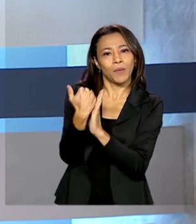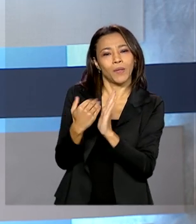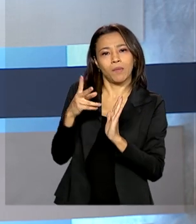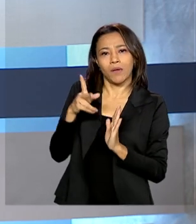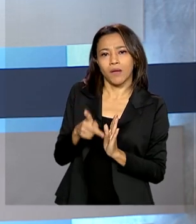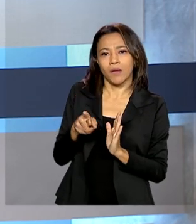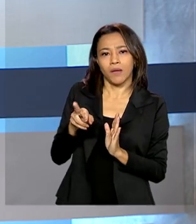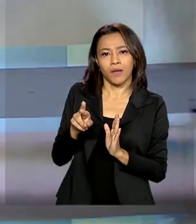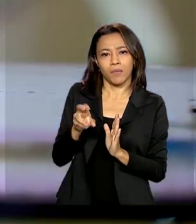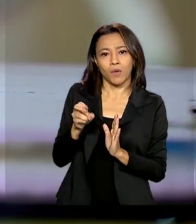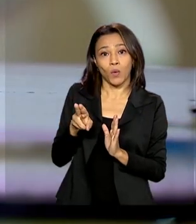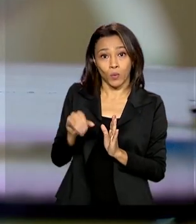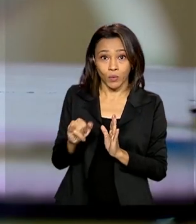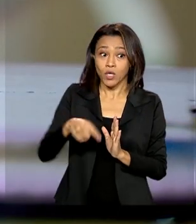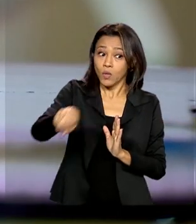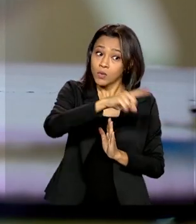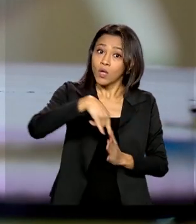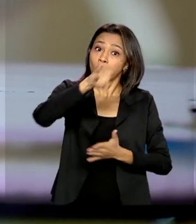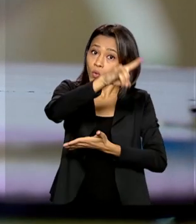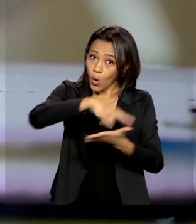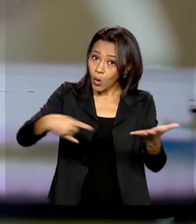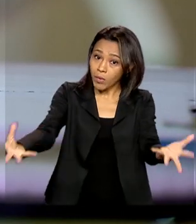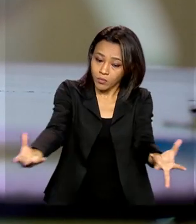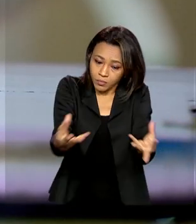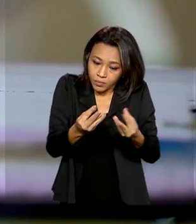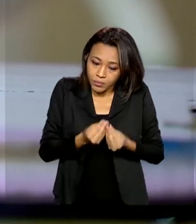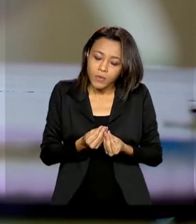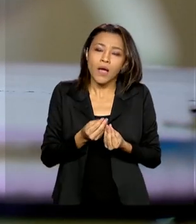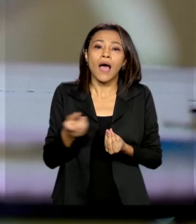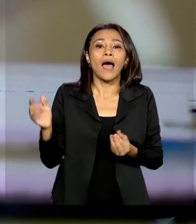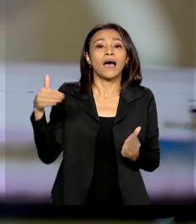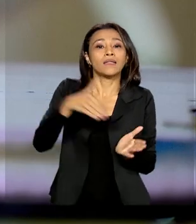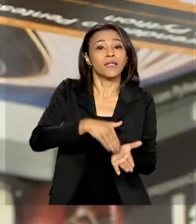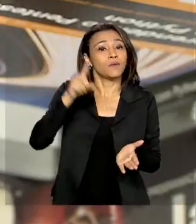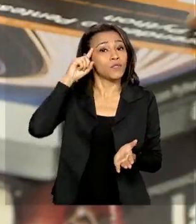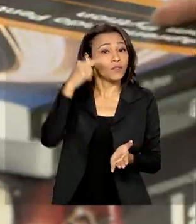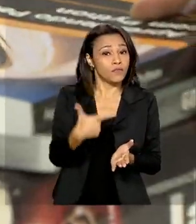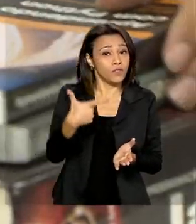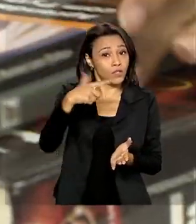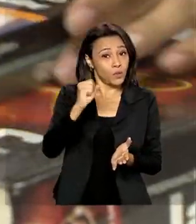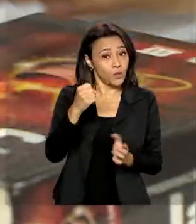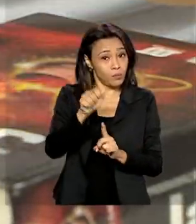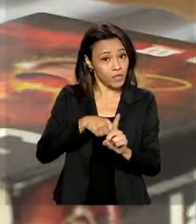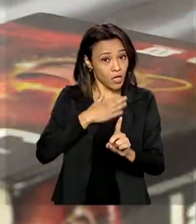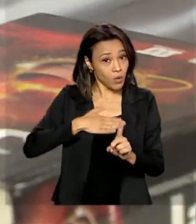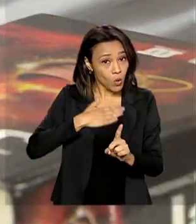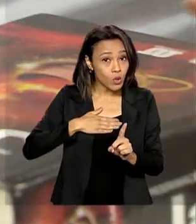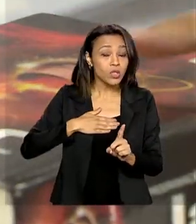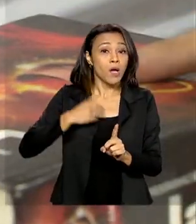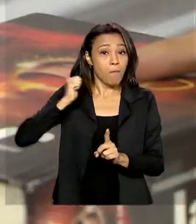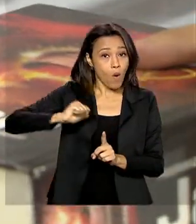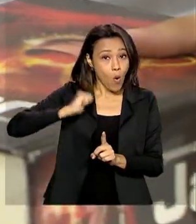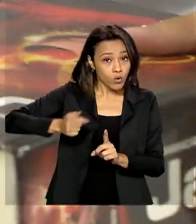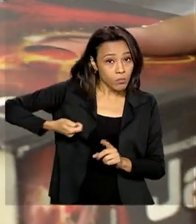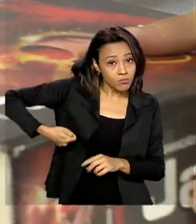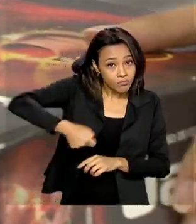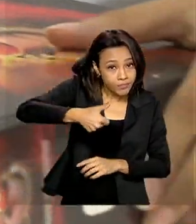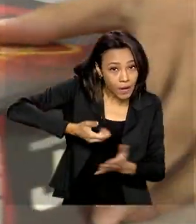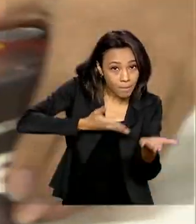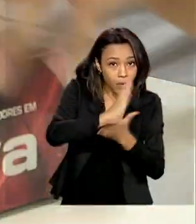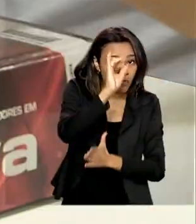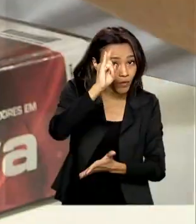apresentarem os documentos vai até 28 de agosto. As bolsas só serão concedidas depois da aprovação desses